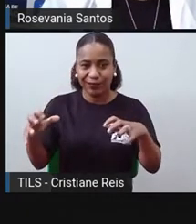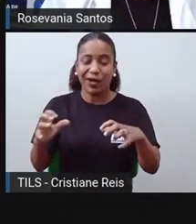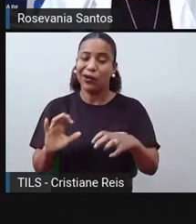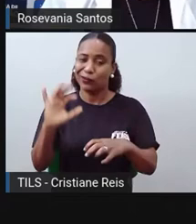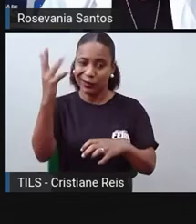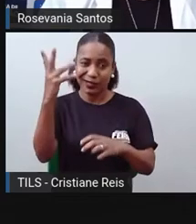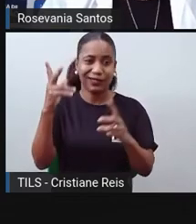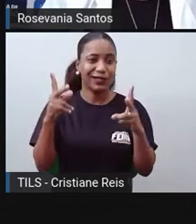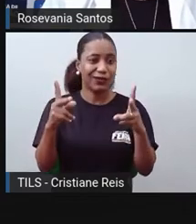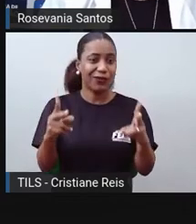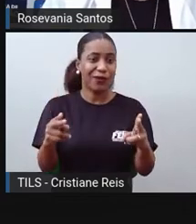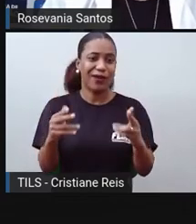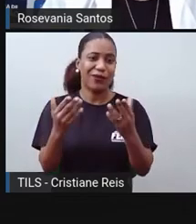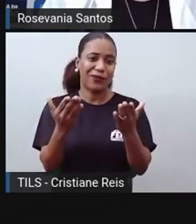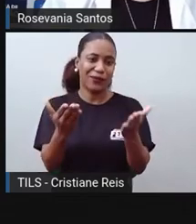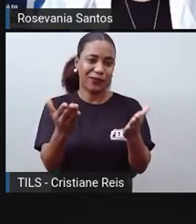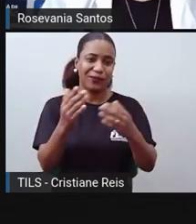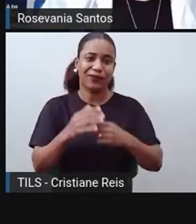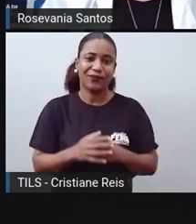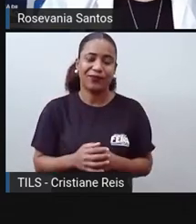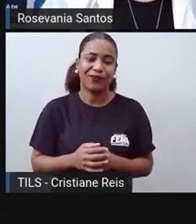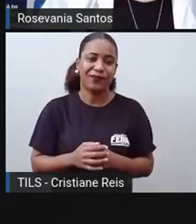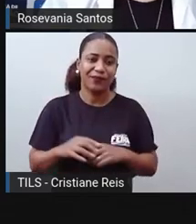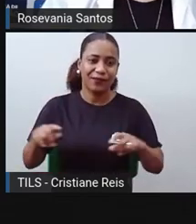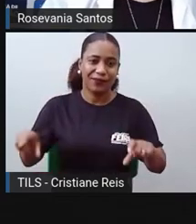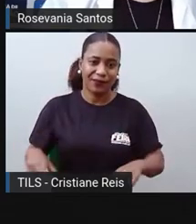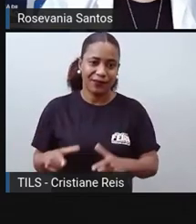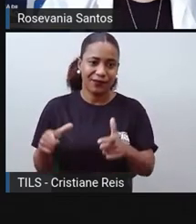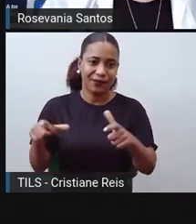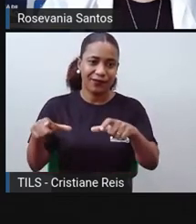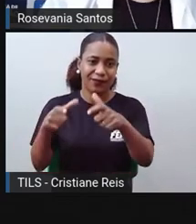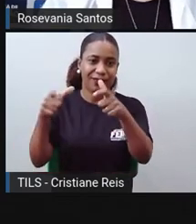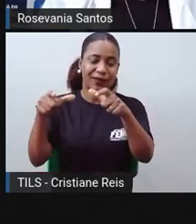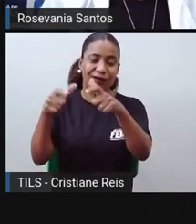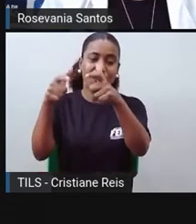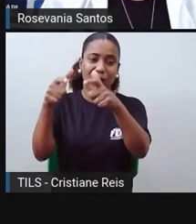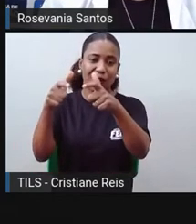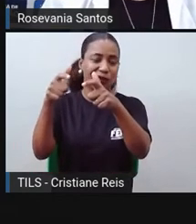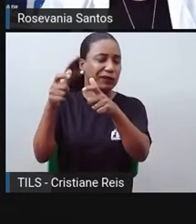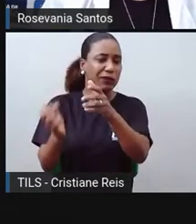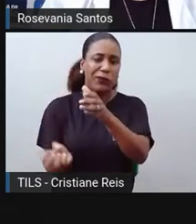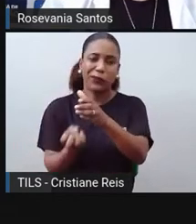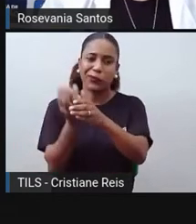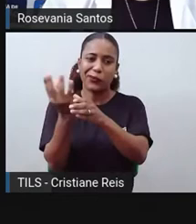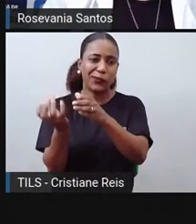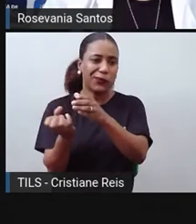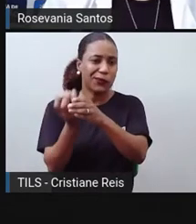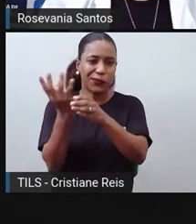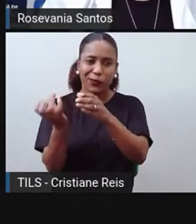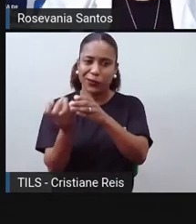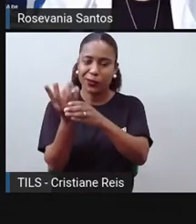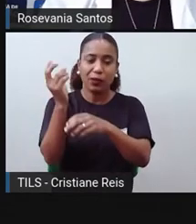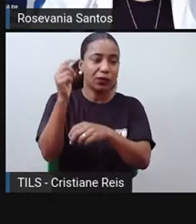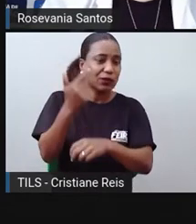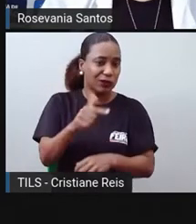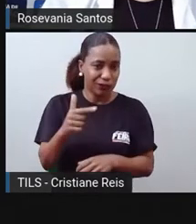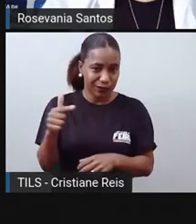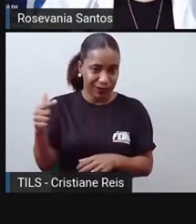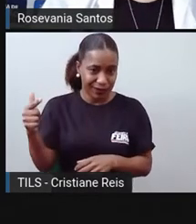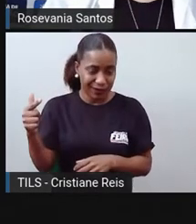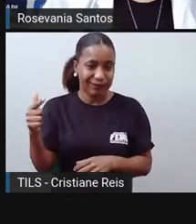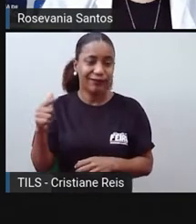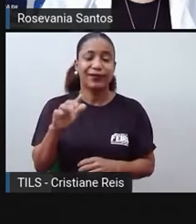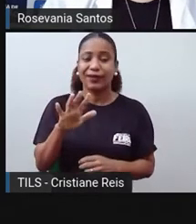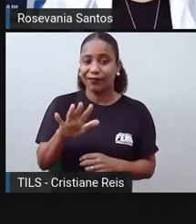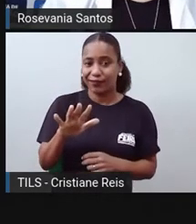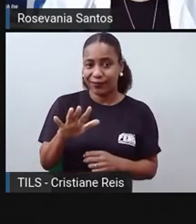aí. Então, às vezes, esse vulcão, ele, para a atividade e, mas na grande maioria das vezes, já que a gente está no ciclo